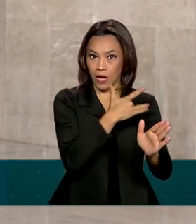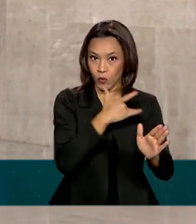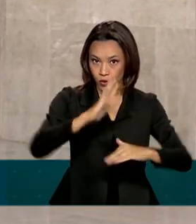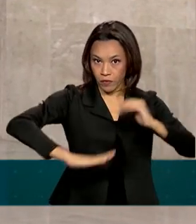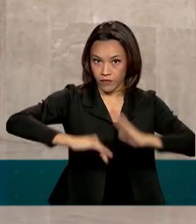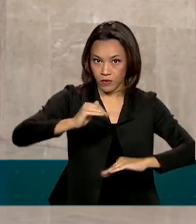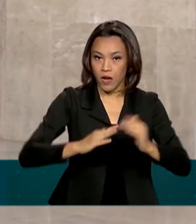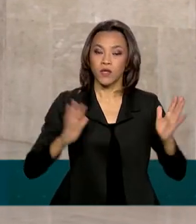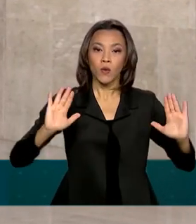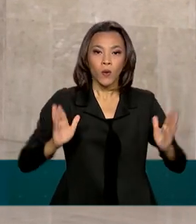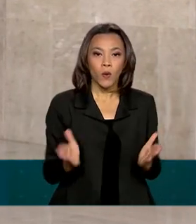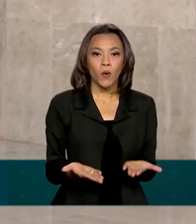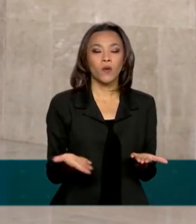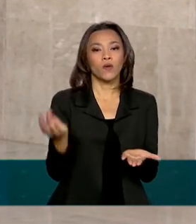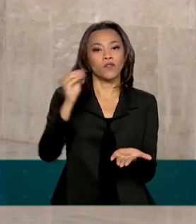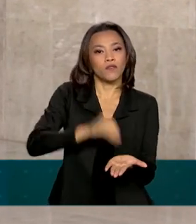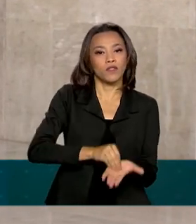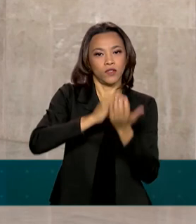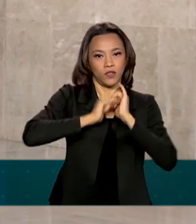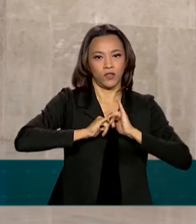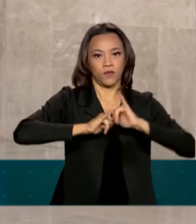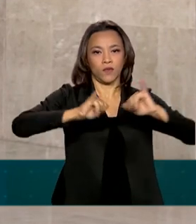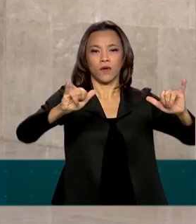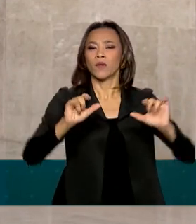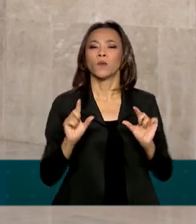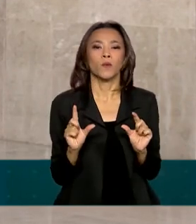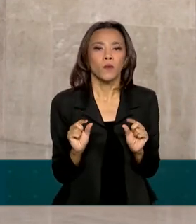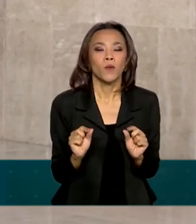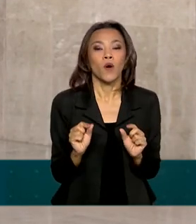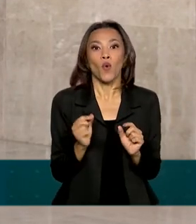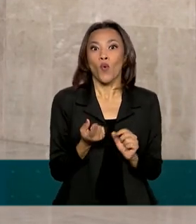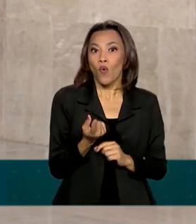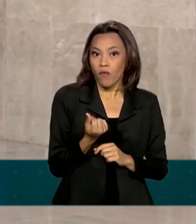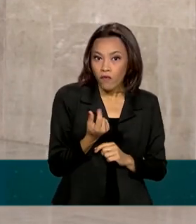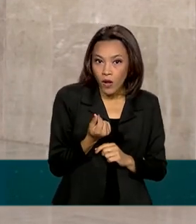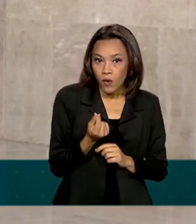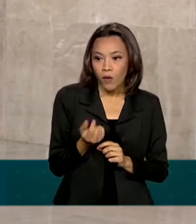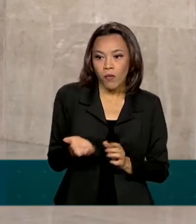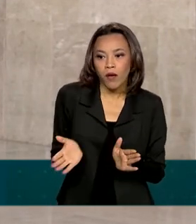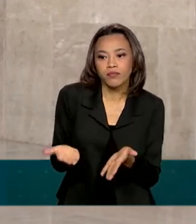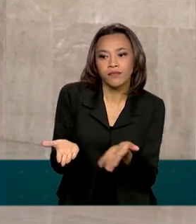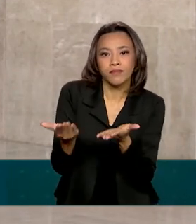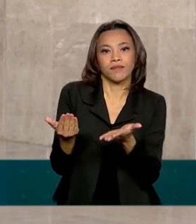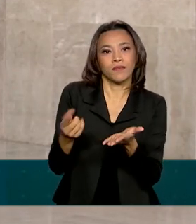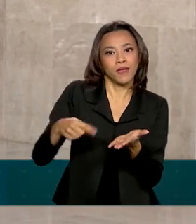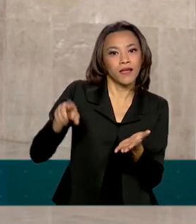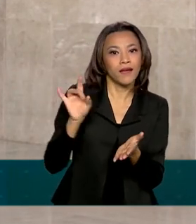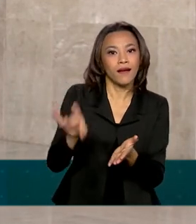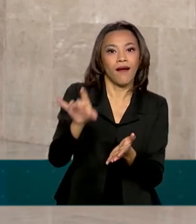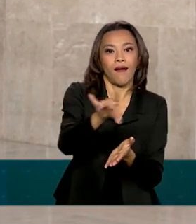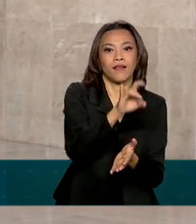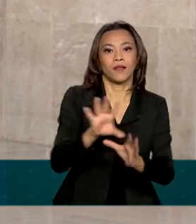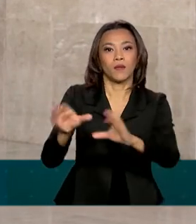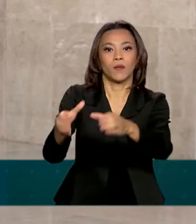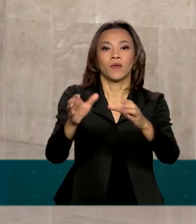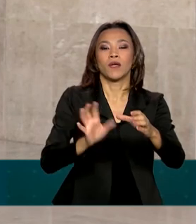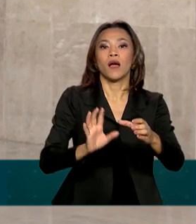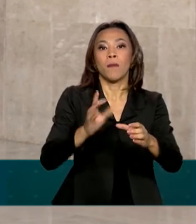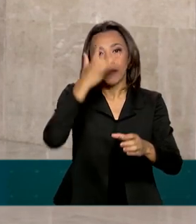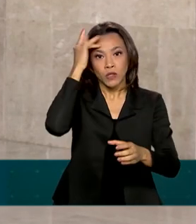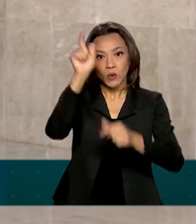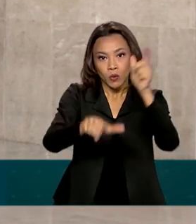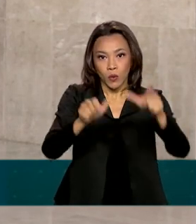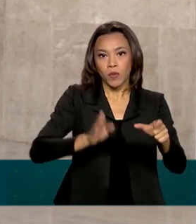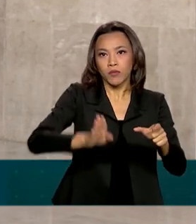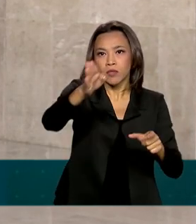publicado hoje no Diário Oficial da União, qual é o valor de incentivo financeiro mensal que cada agente comunitário da saúde vai